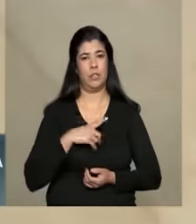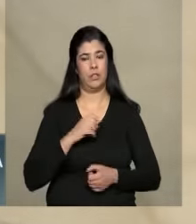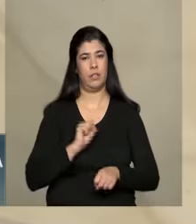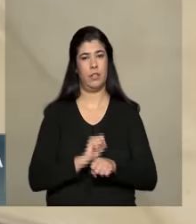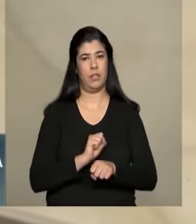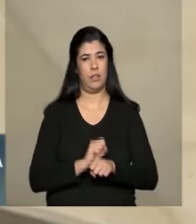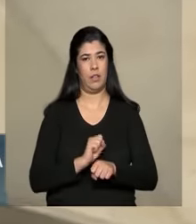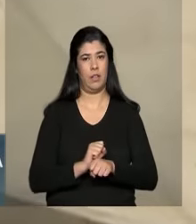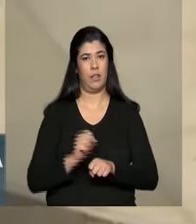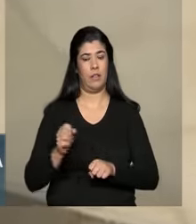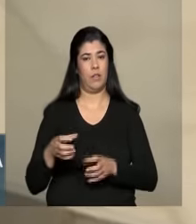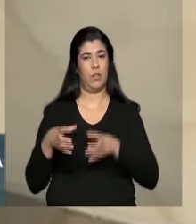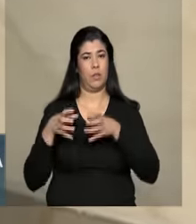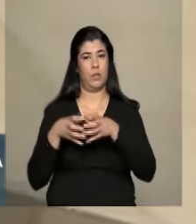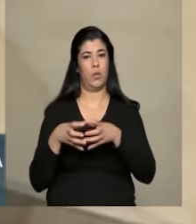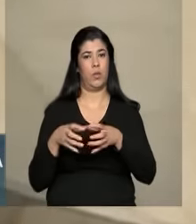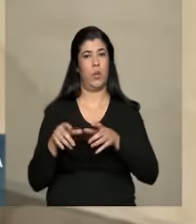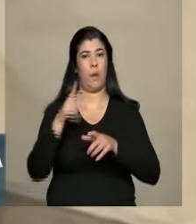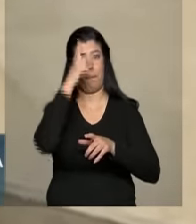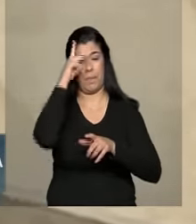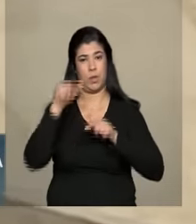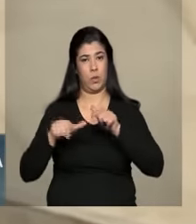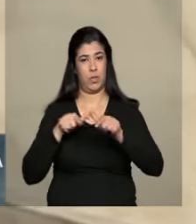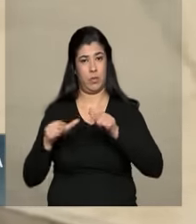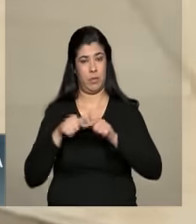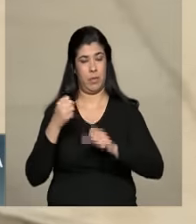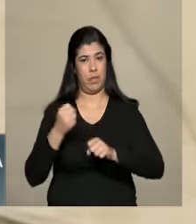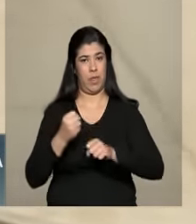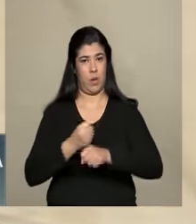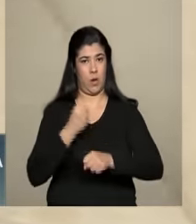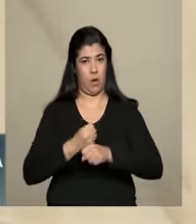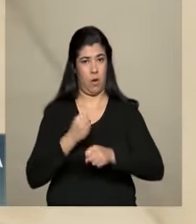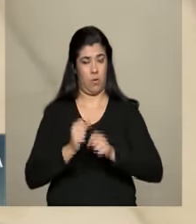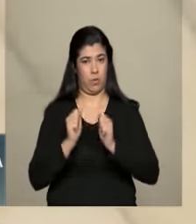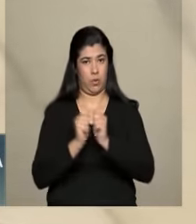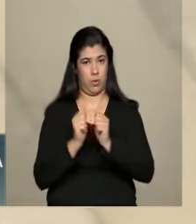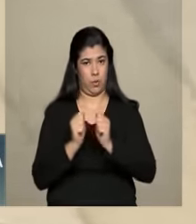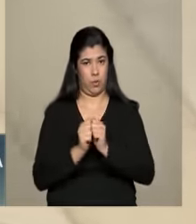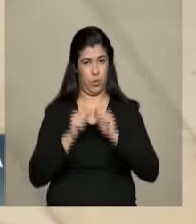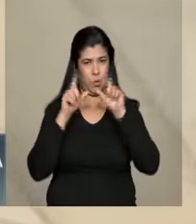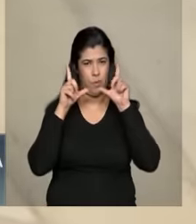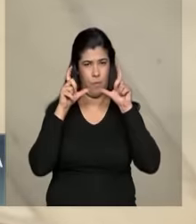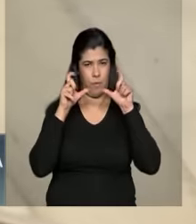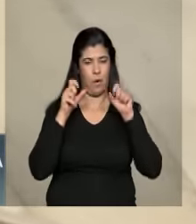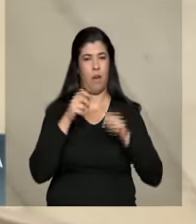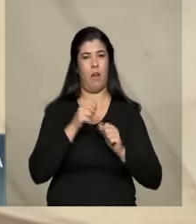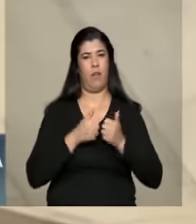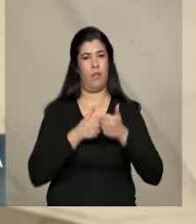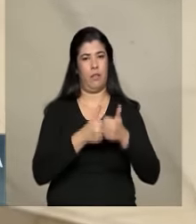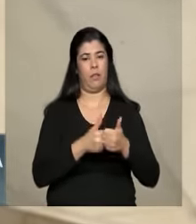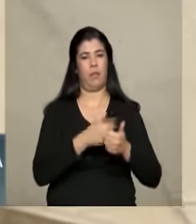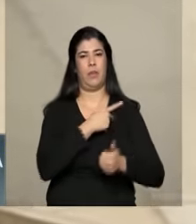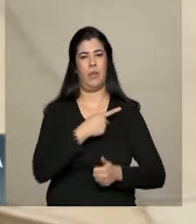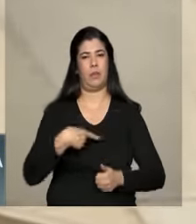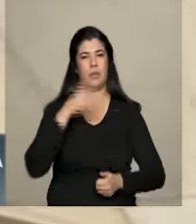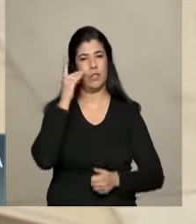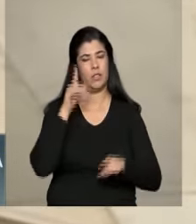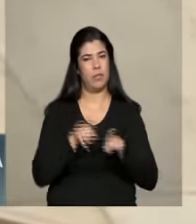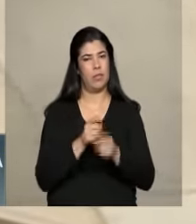trabalhadores da obra. Quem quer tirar foto com a presidenta Dilma, faz um barulho aí! Maravilha! Bom demais!